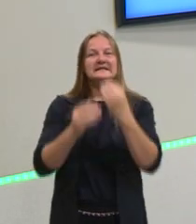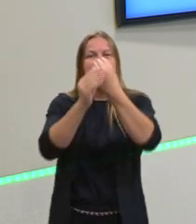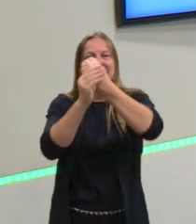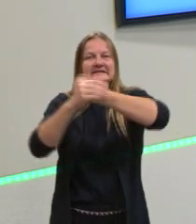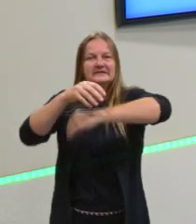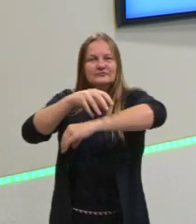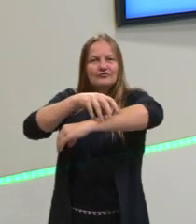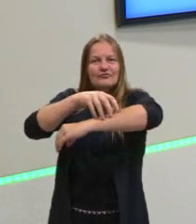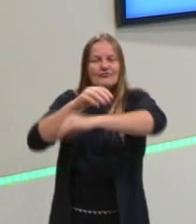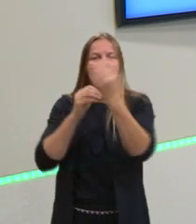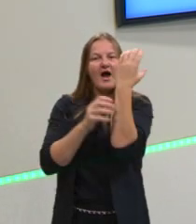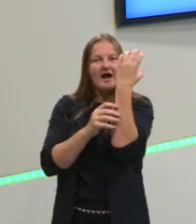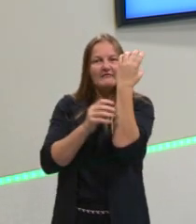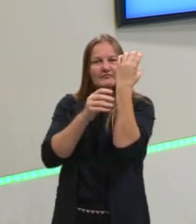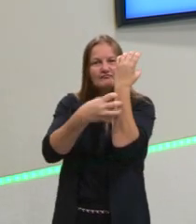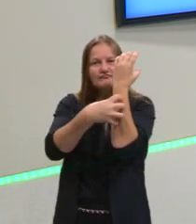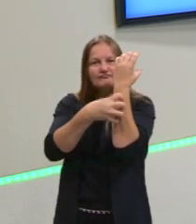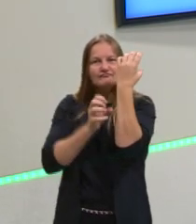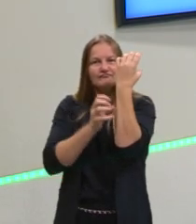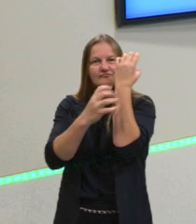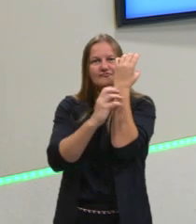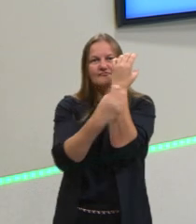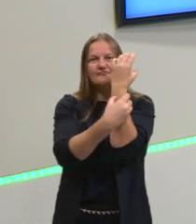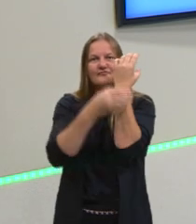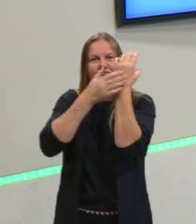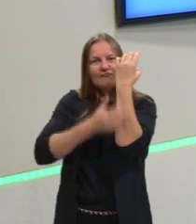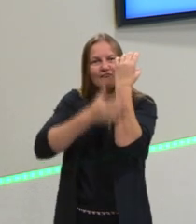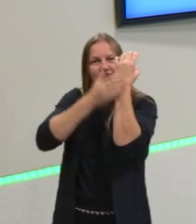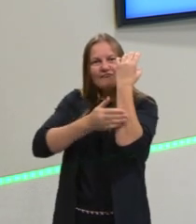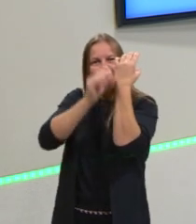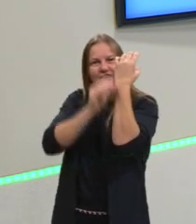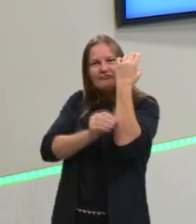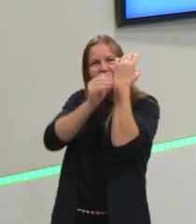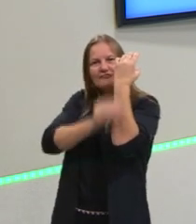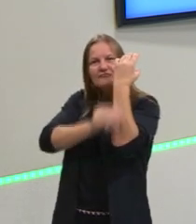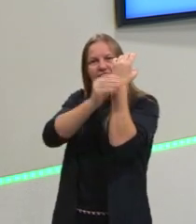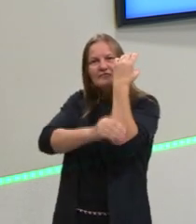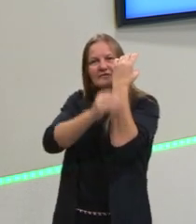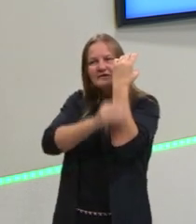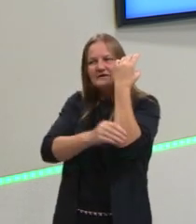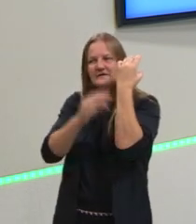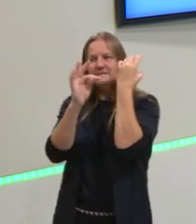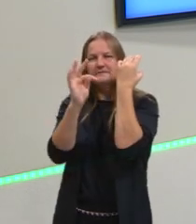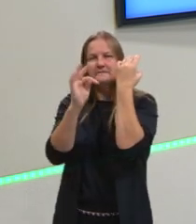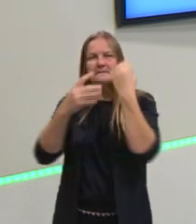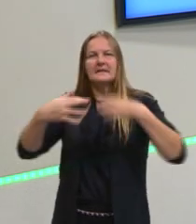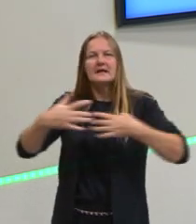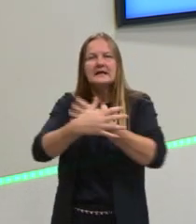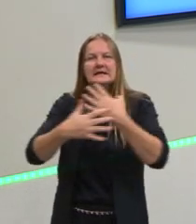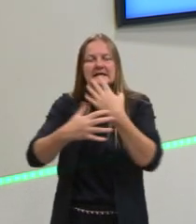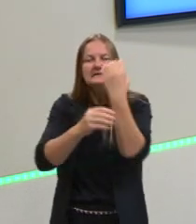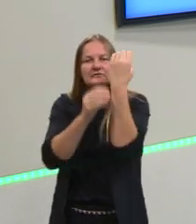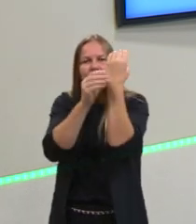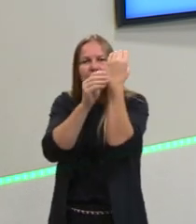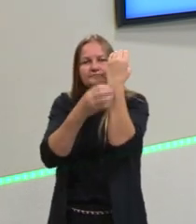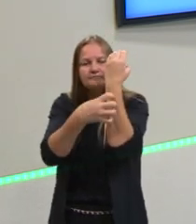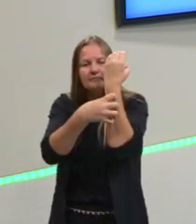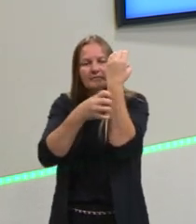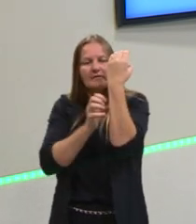célula. Por quê? Lembram? De que são formados tecidos? Tecidos é o conjunto de